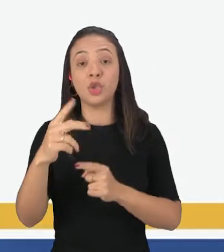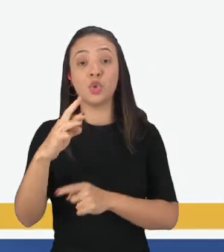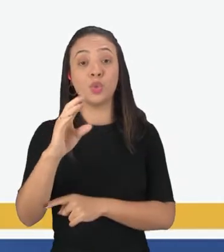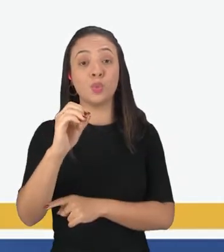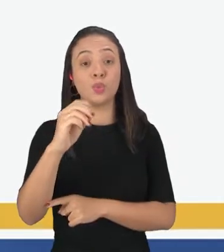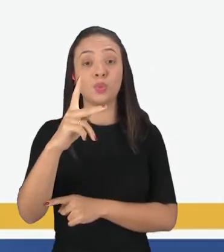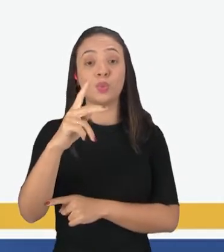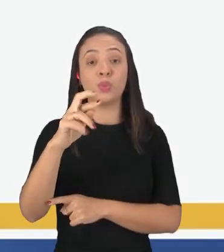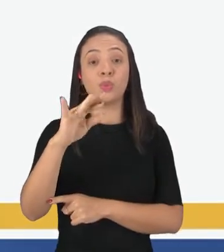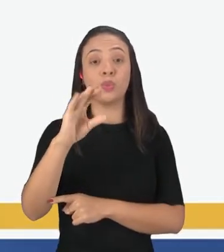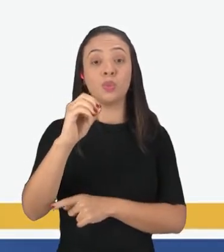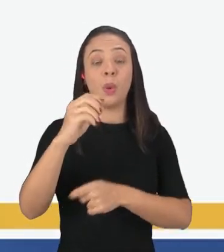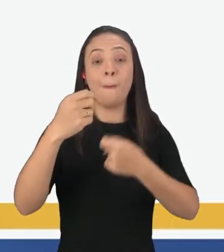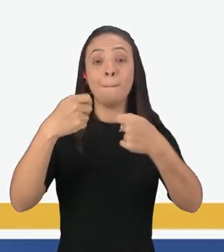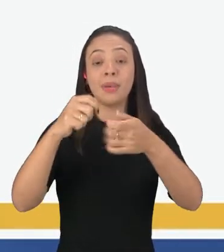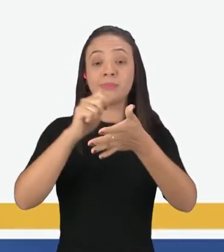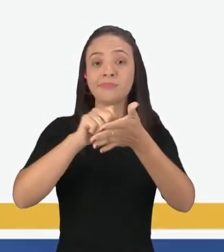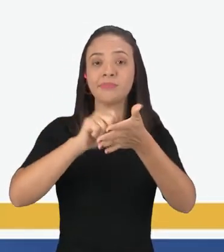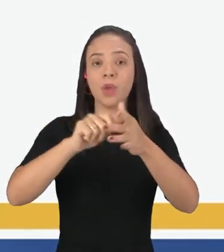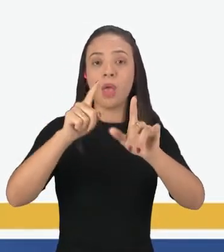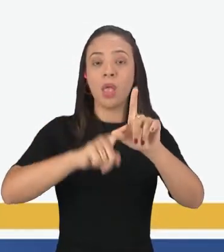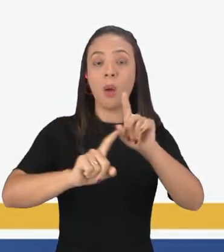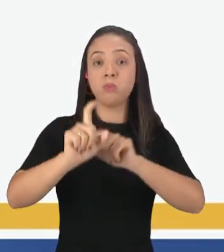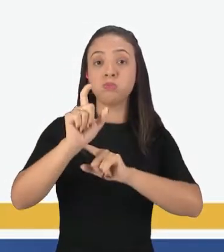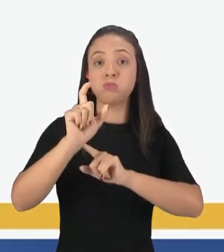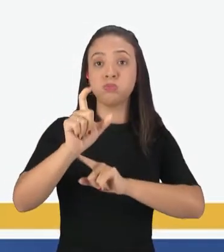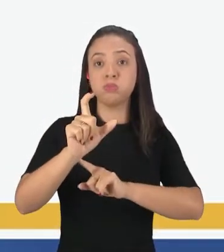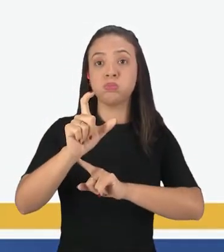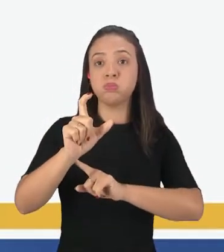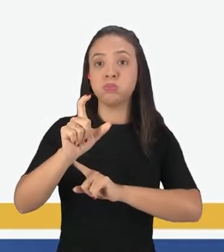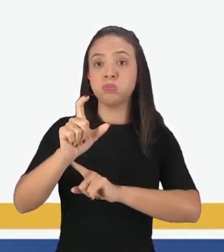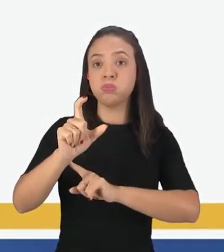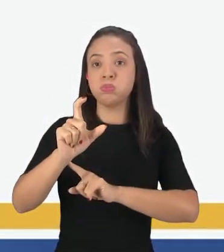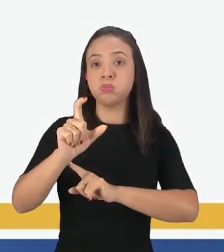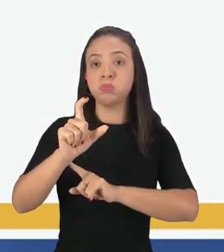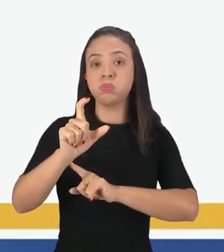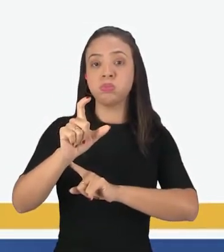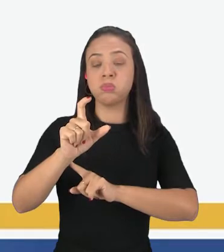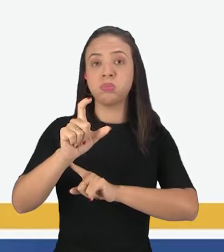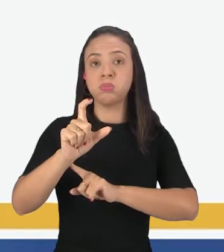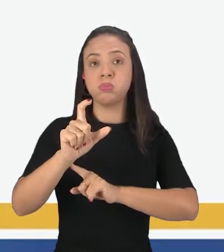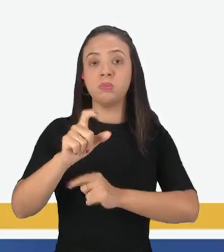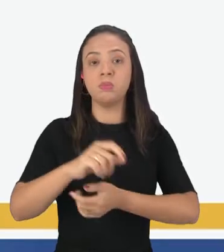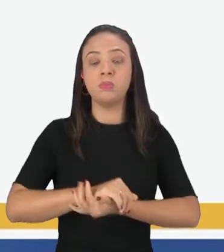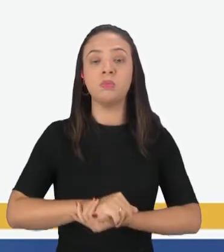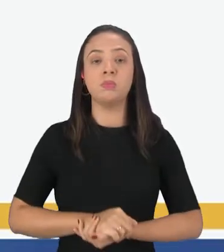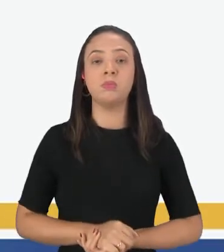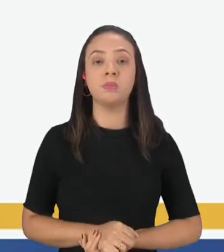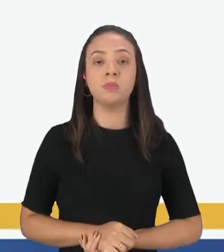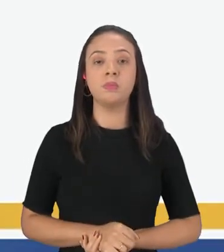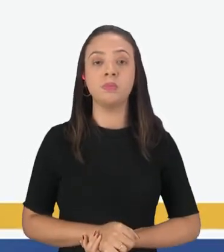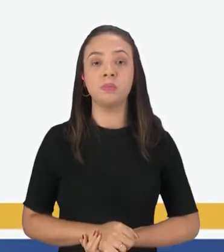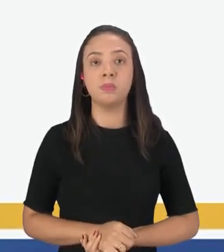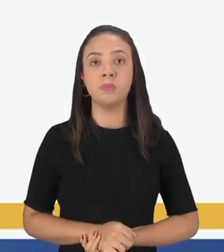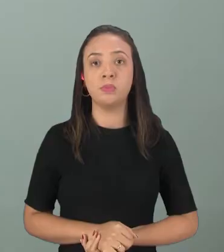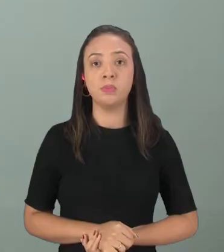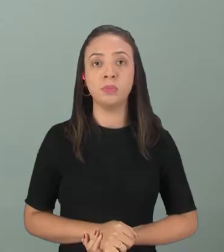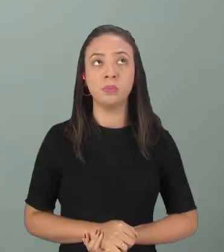sempre tem que ser escrito com letra maiúscula. Que é a cidade alerta, no caso aí. Ok?